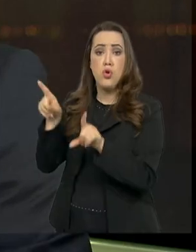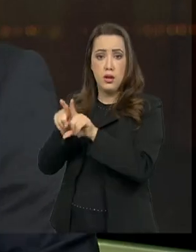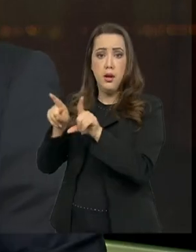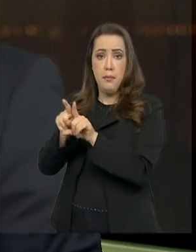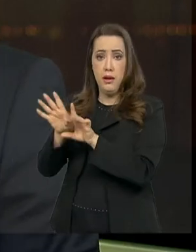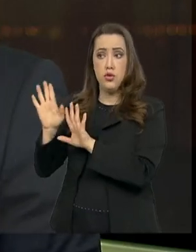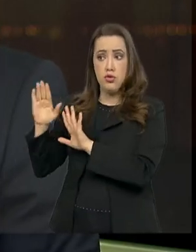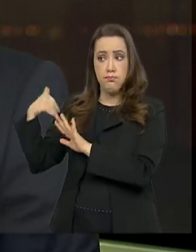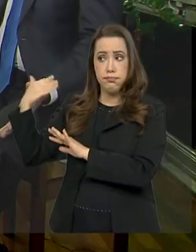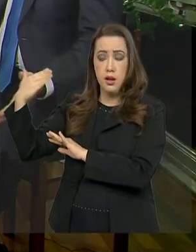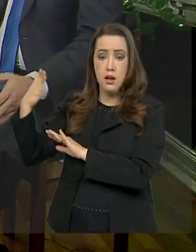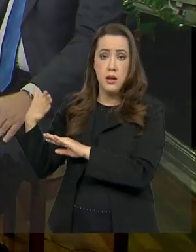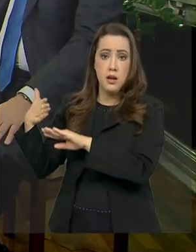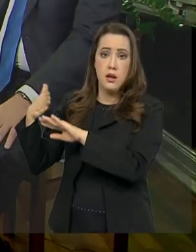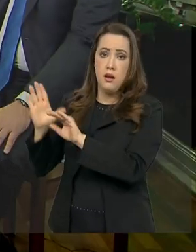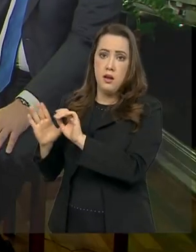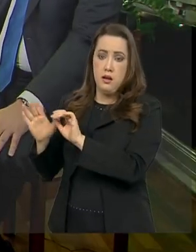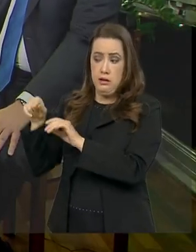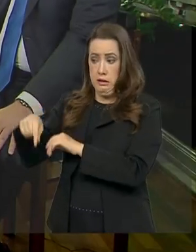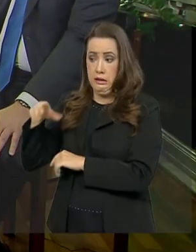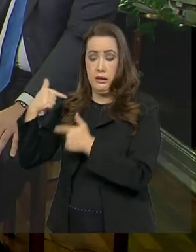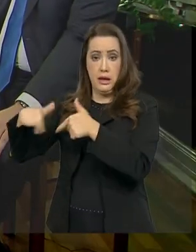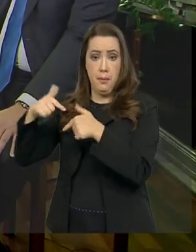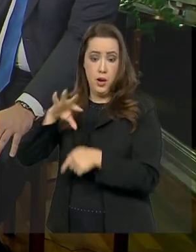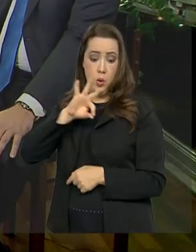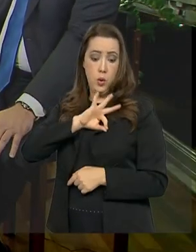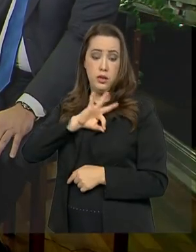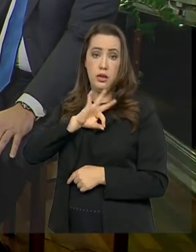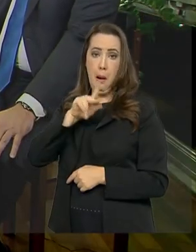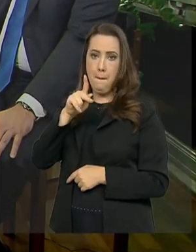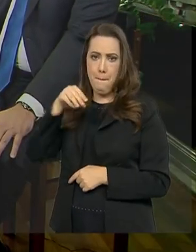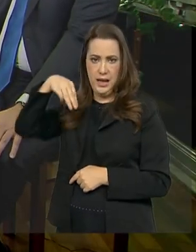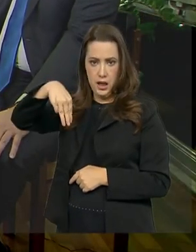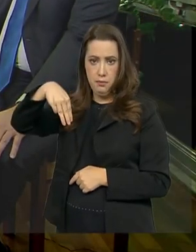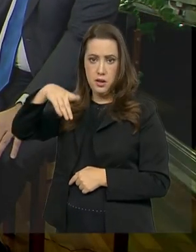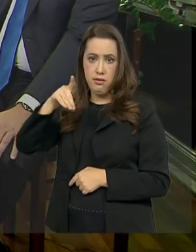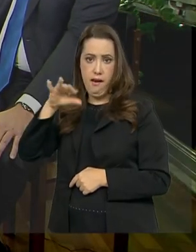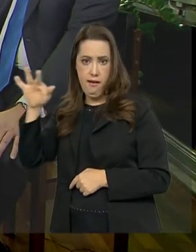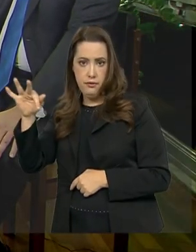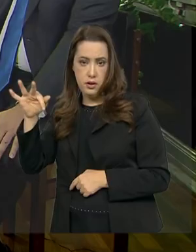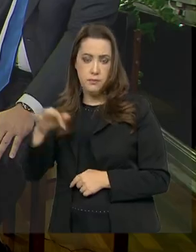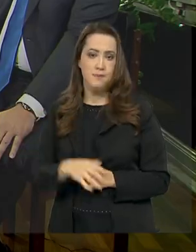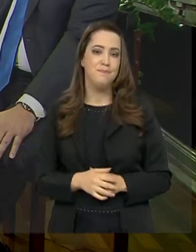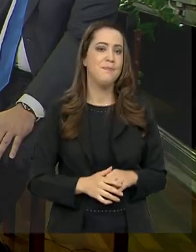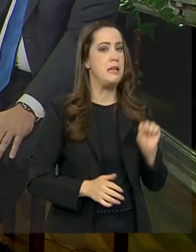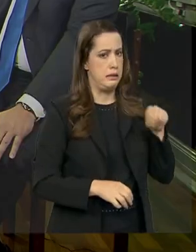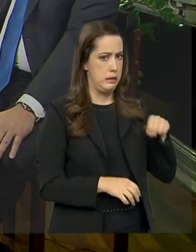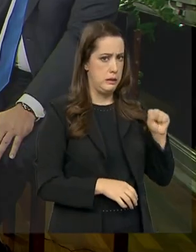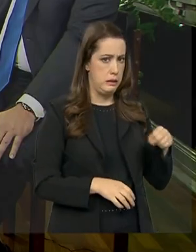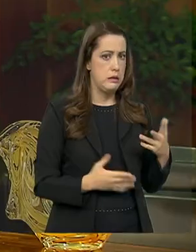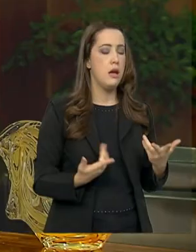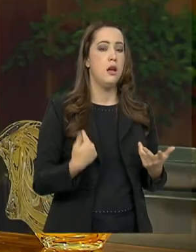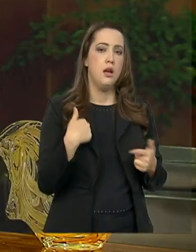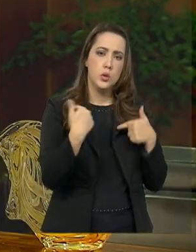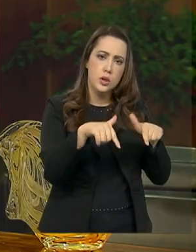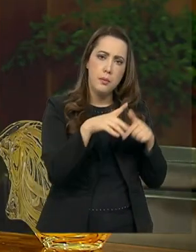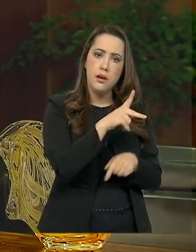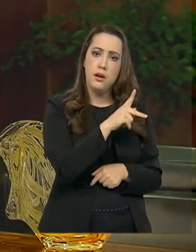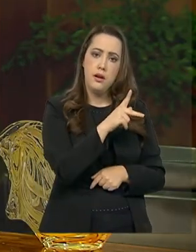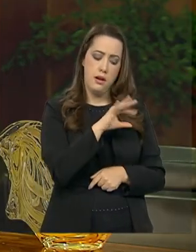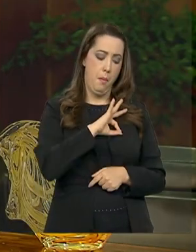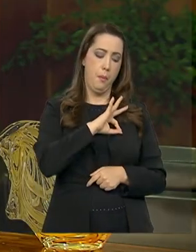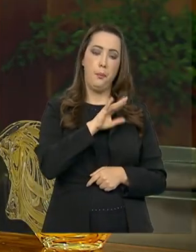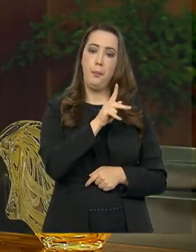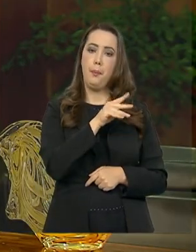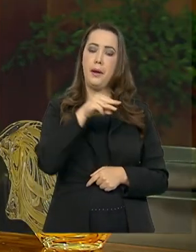egresso da Polícia Militar do Distrito Federal? Sim, eu sou oficial da Polícia Militar do Distrito Federal. Esse tema